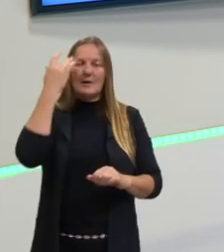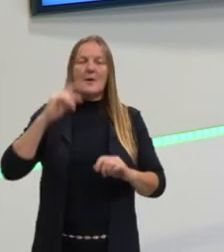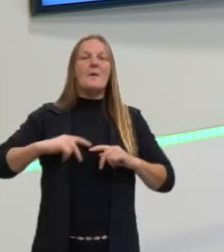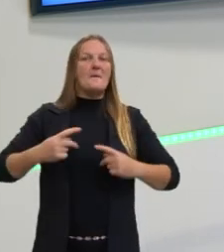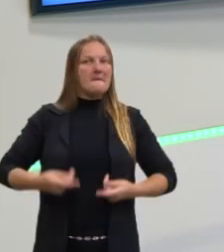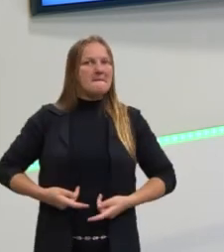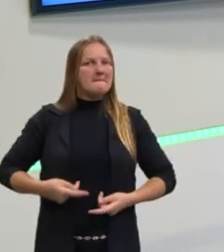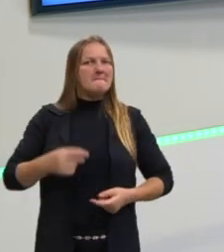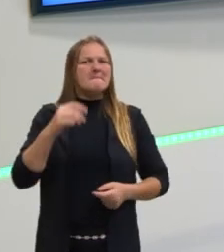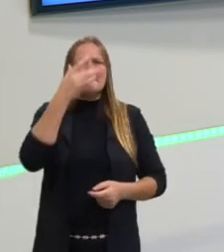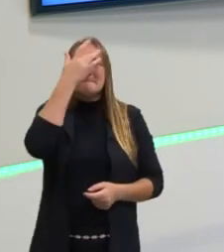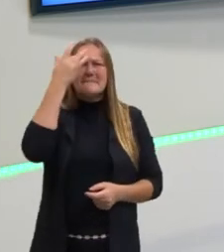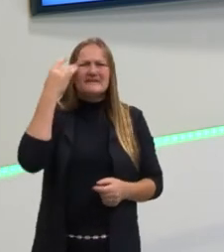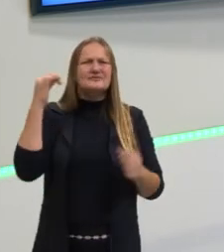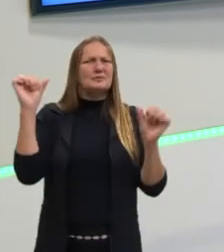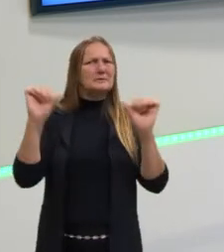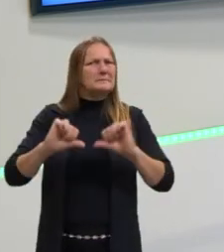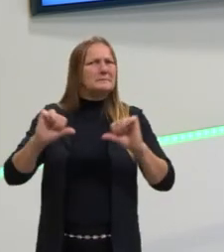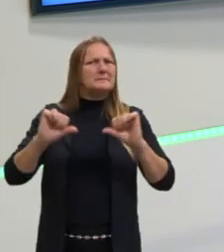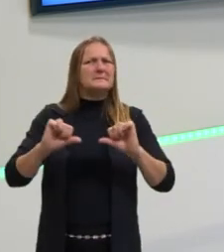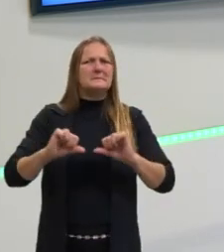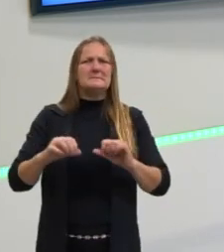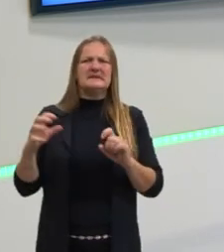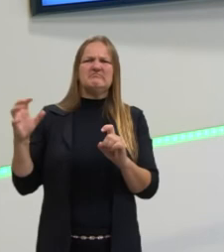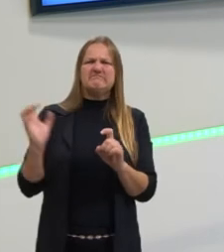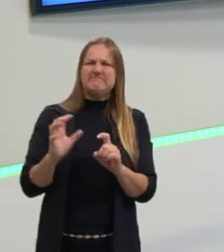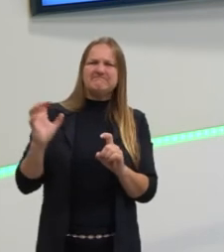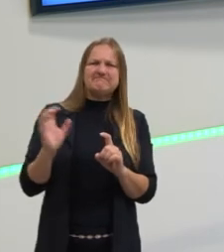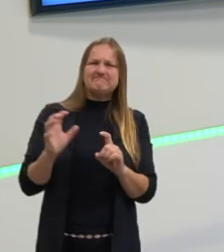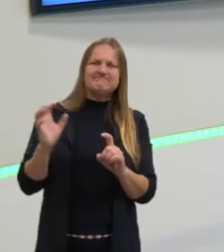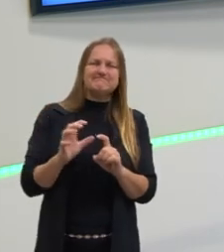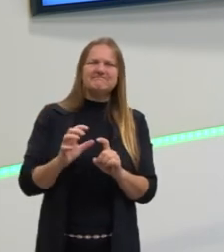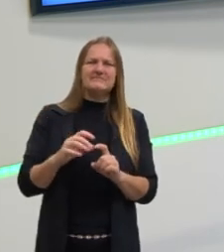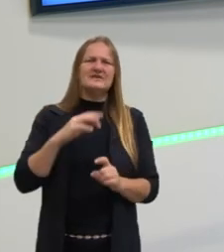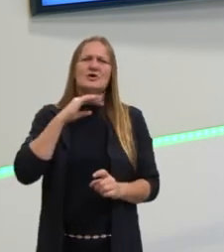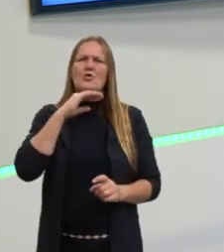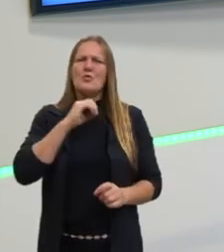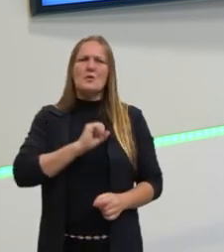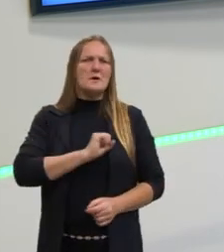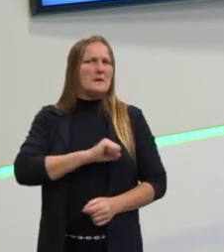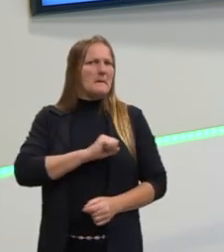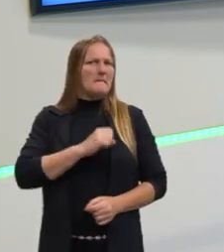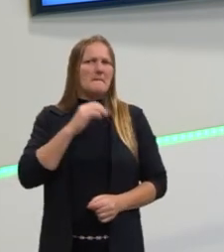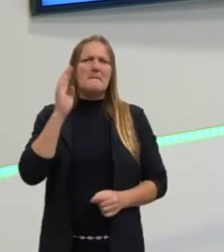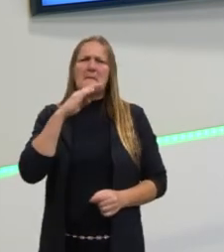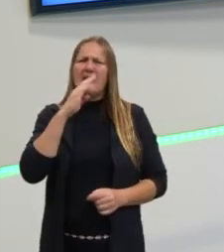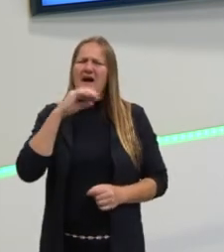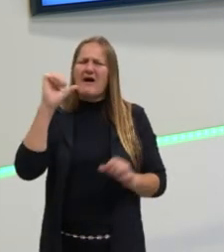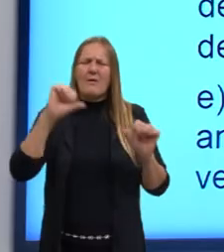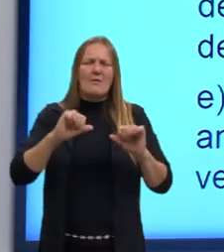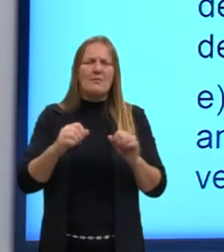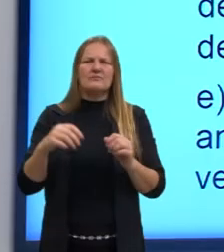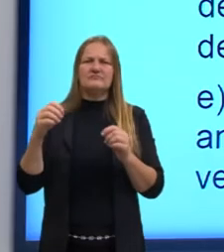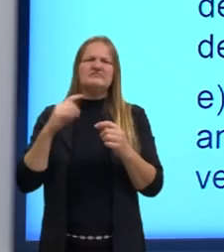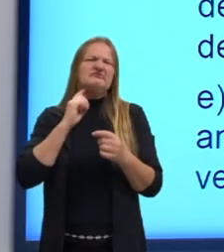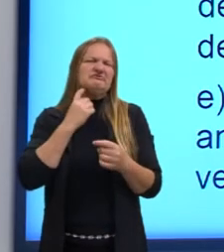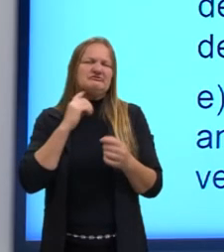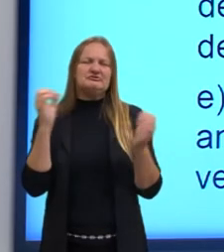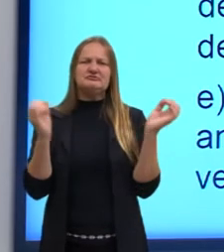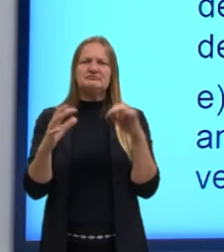ação humana está muito exagerada, está muito maléfica para o meio ambiente. Então, não tem